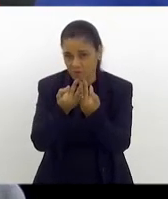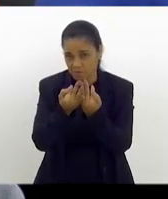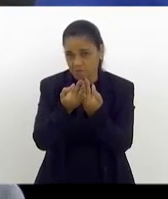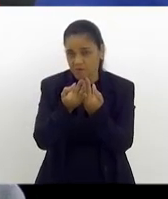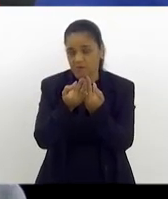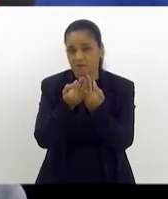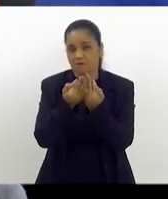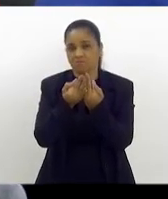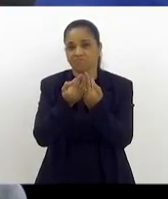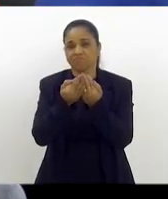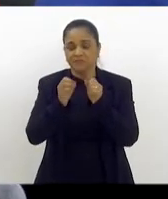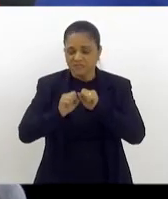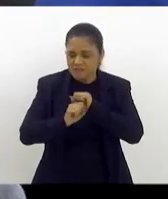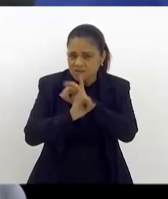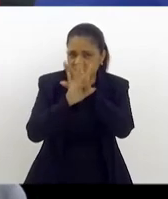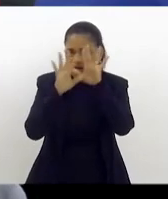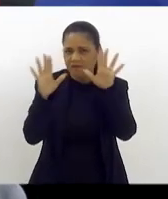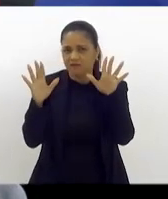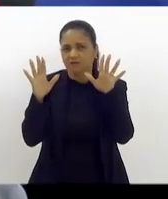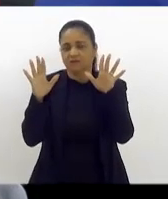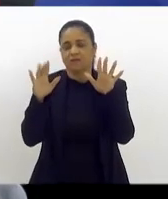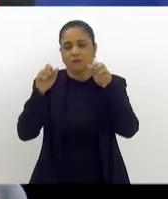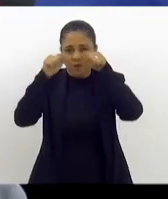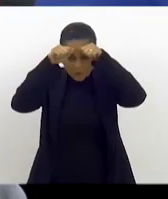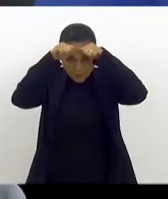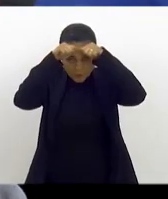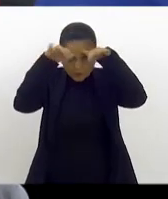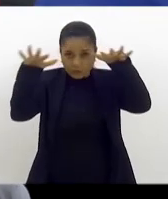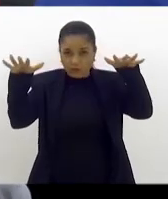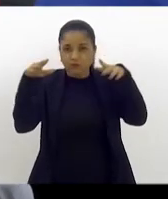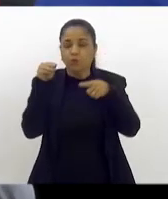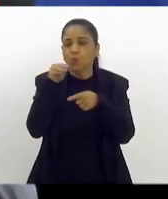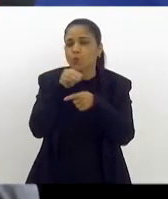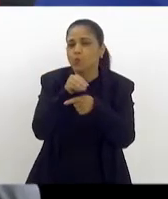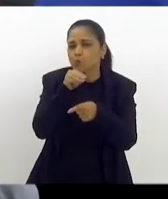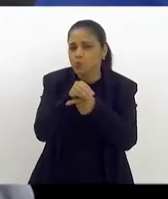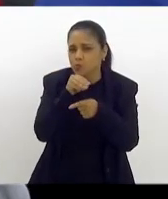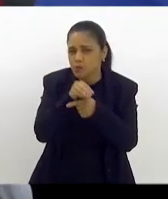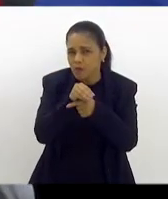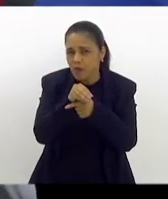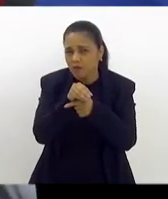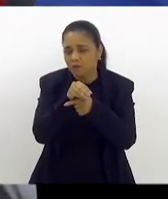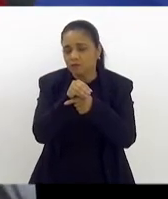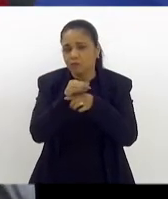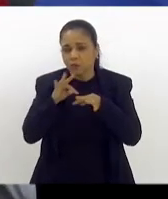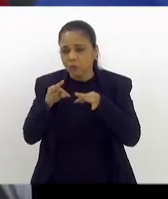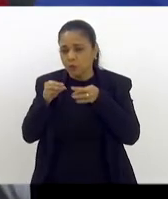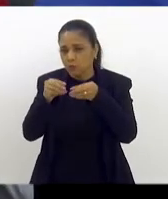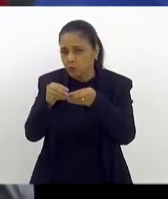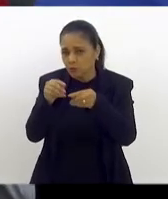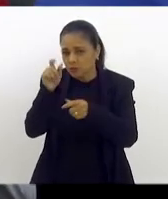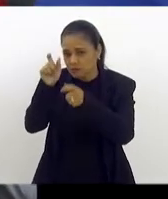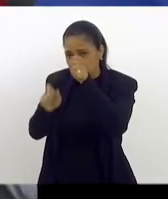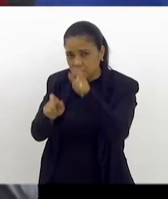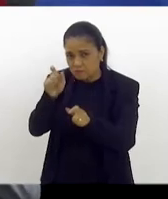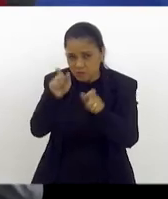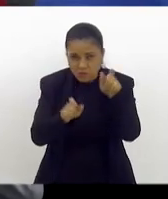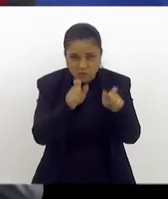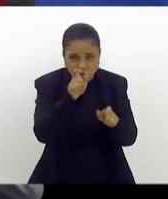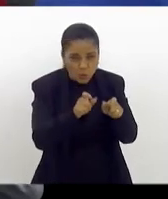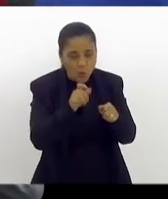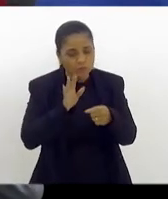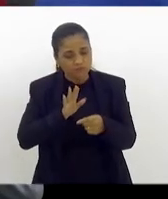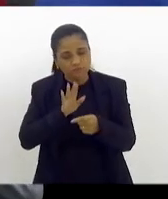sobre o autismo, seus cuidados e como todos ao seu redor podem contribuir